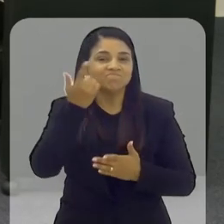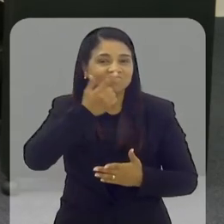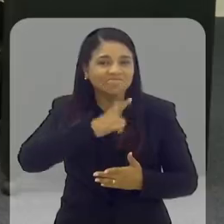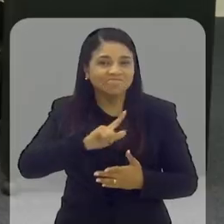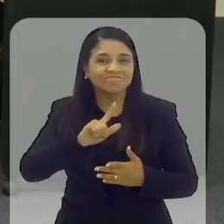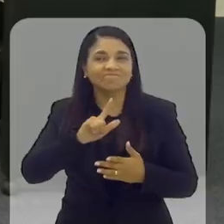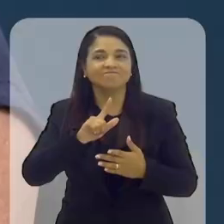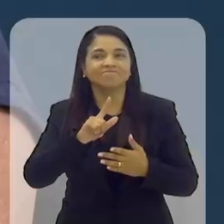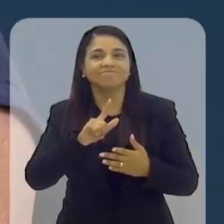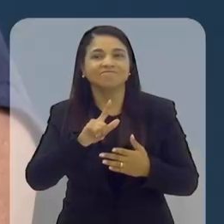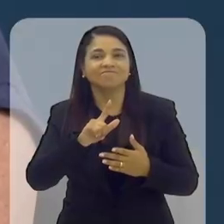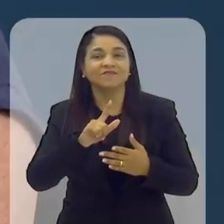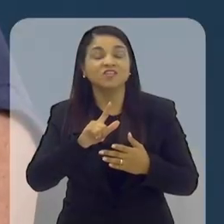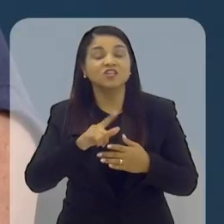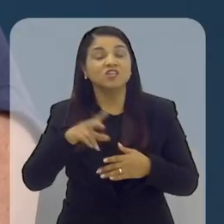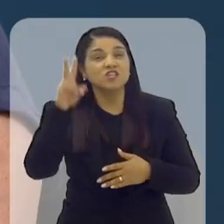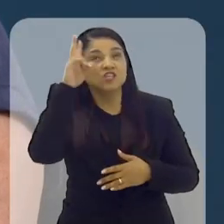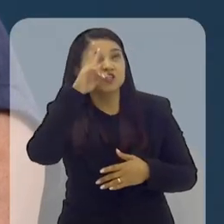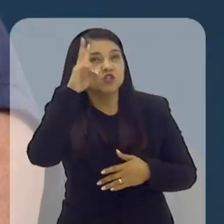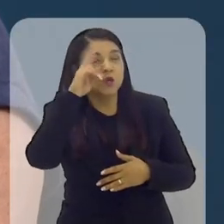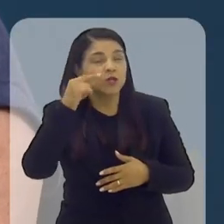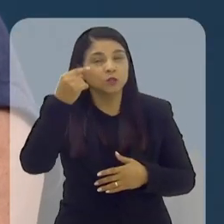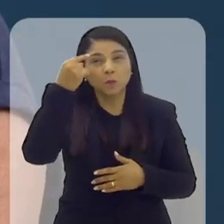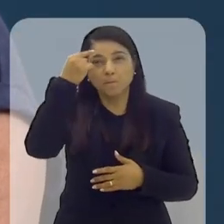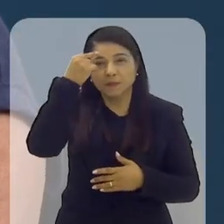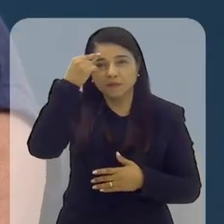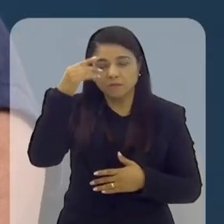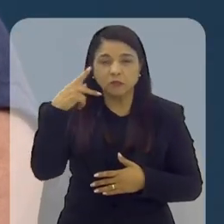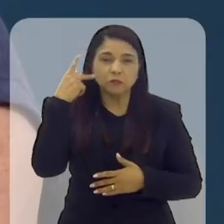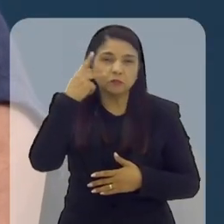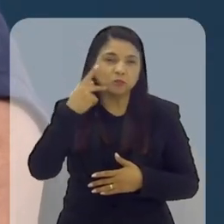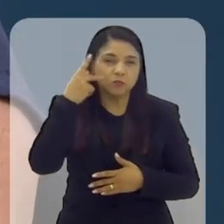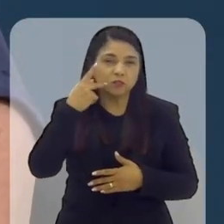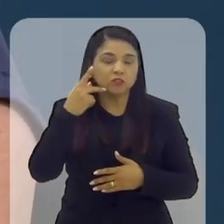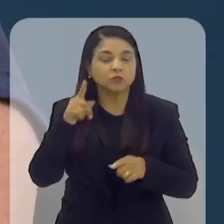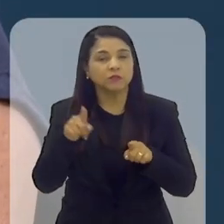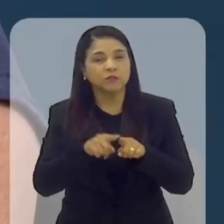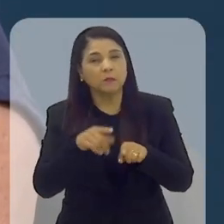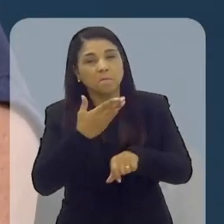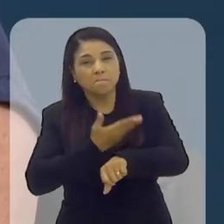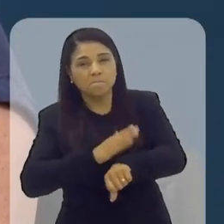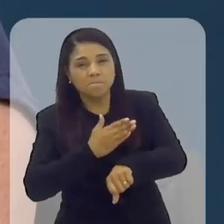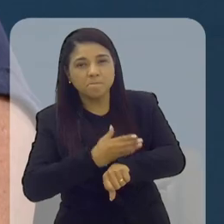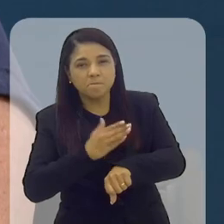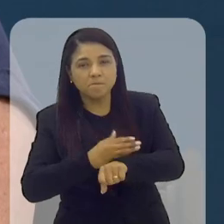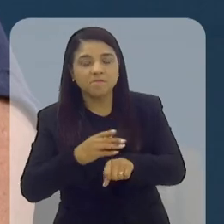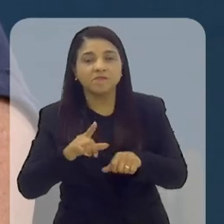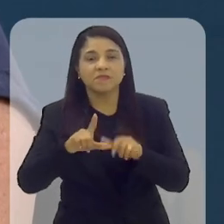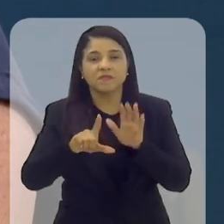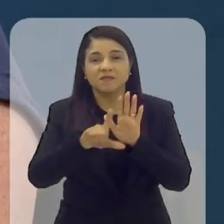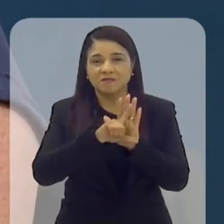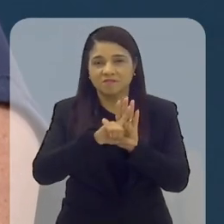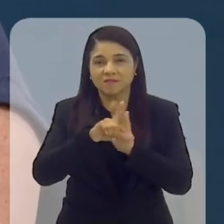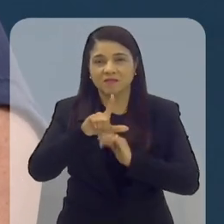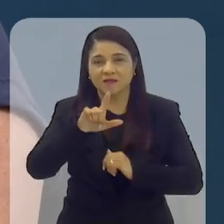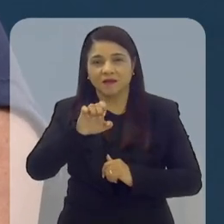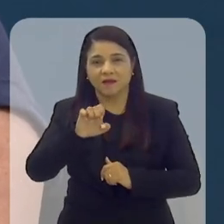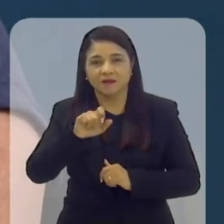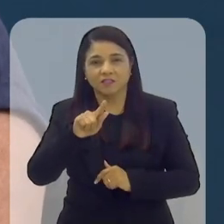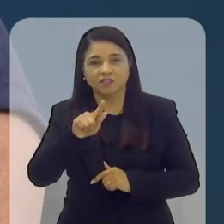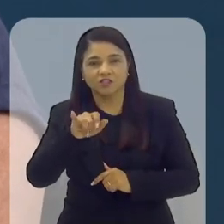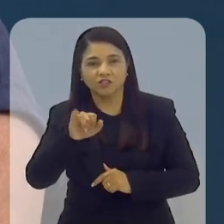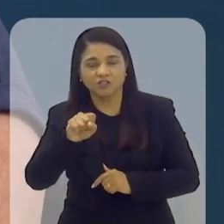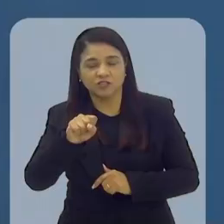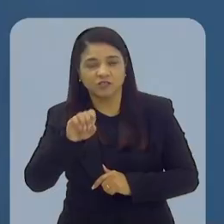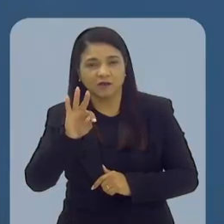de fazer a especialização em História do Pensamento Político e Práticas Legislativas. E foi uma parceria da